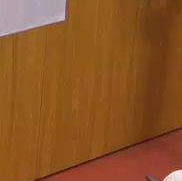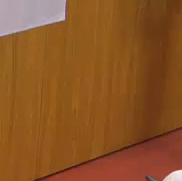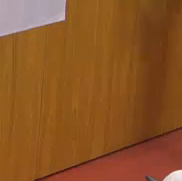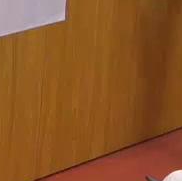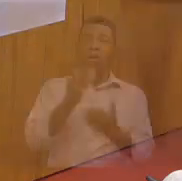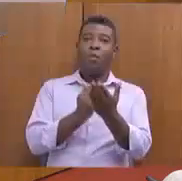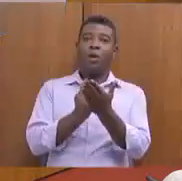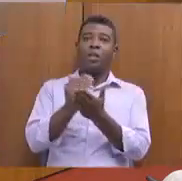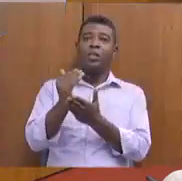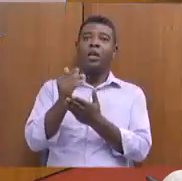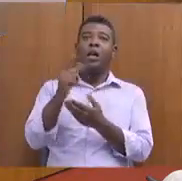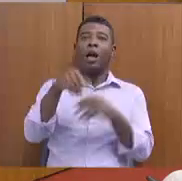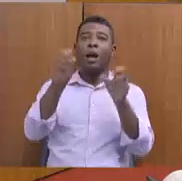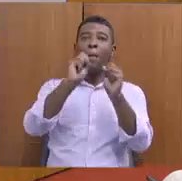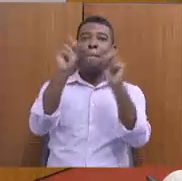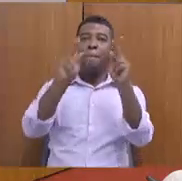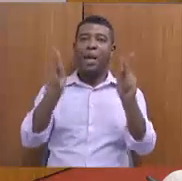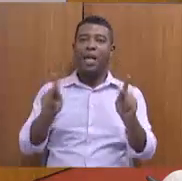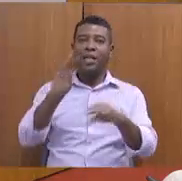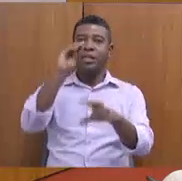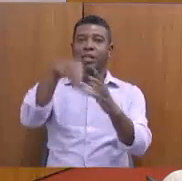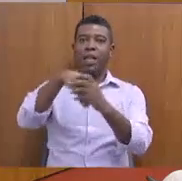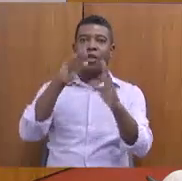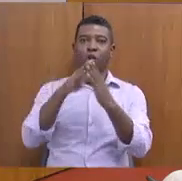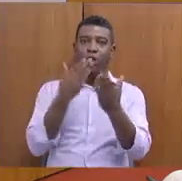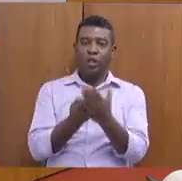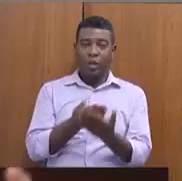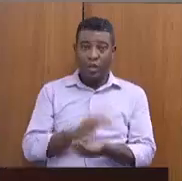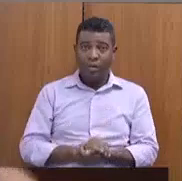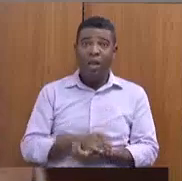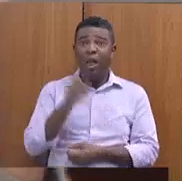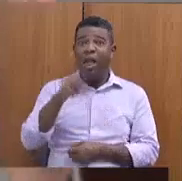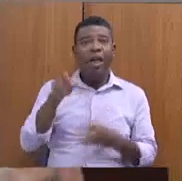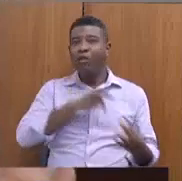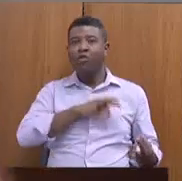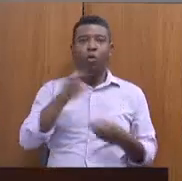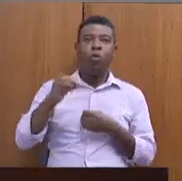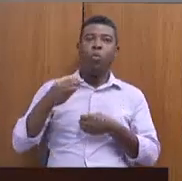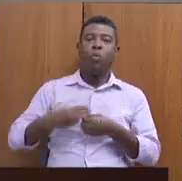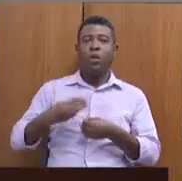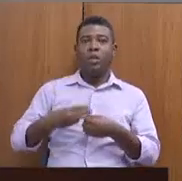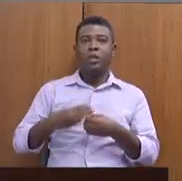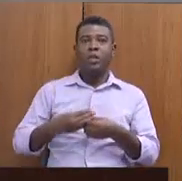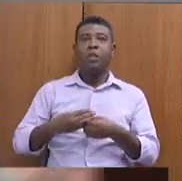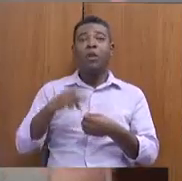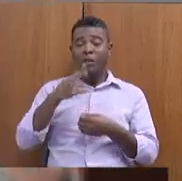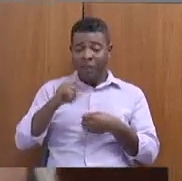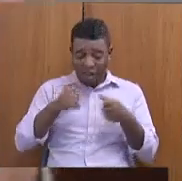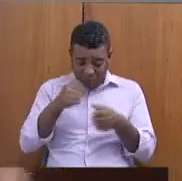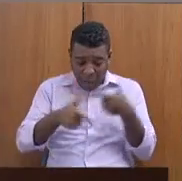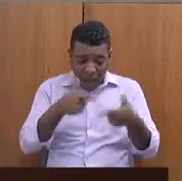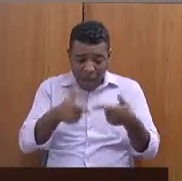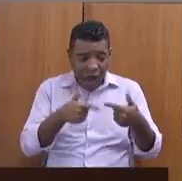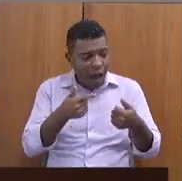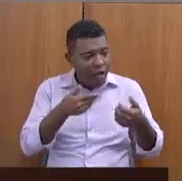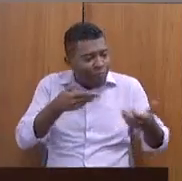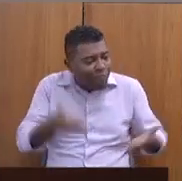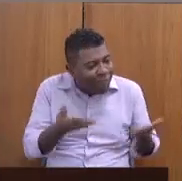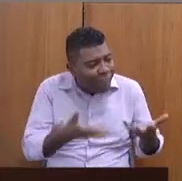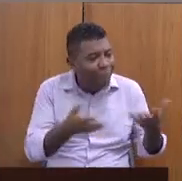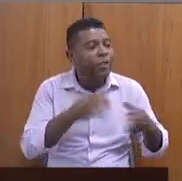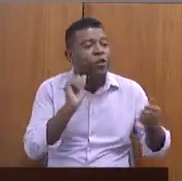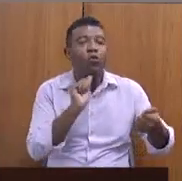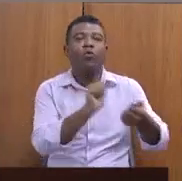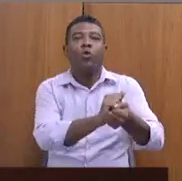uma demanda muito grande de todos os municípios. É uma coisa que nós vamos trabalhar conjuntamente com os municípios, principalmente os municípios aqui